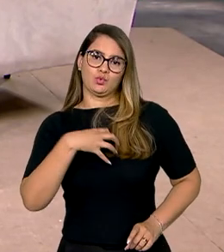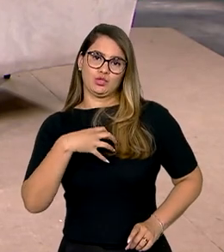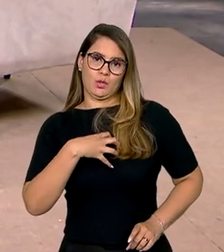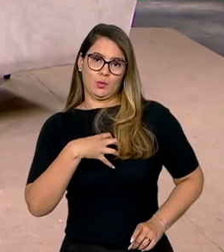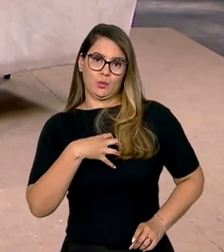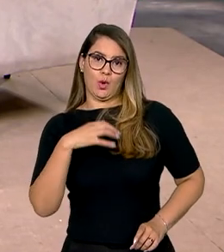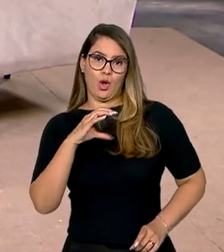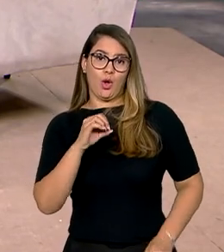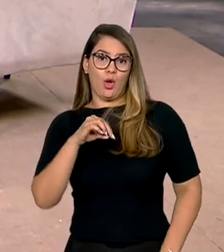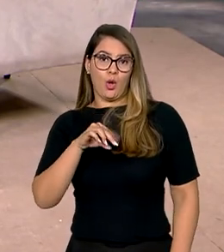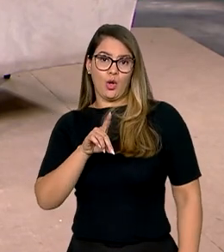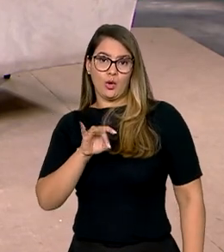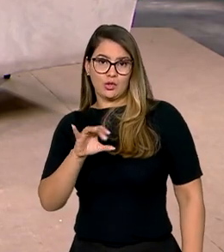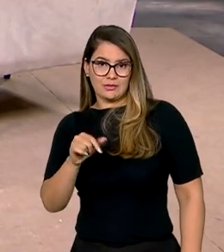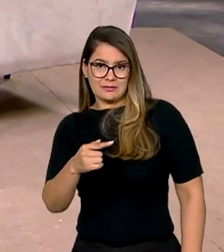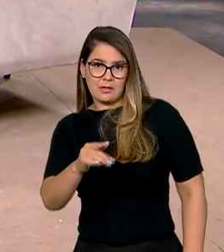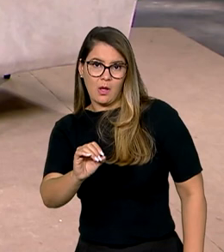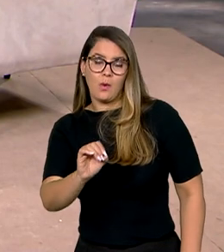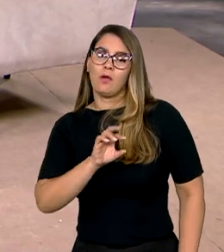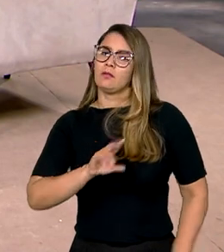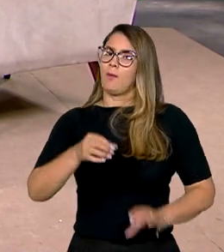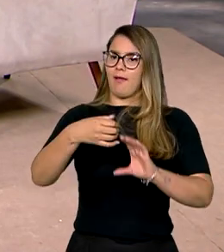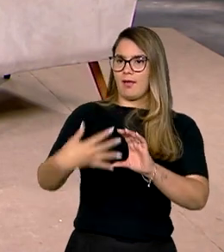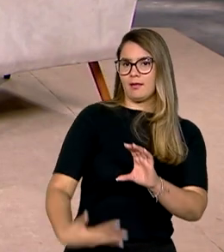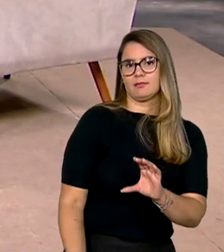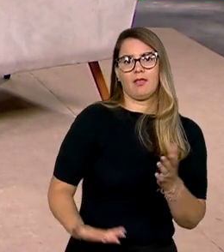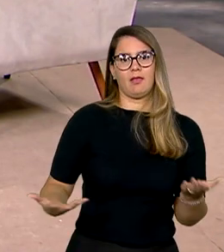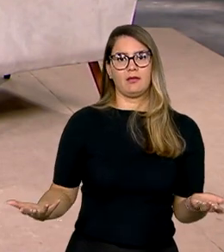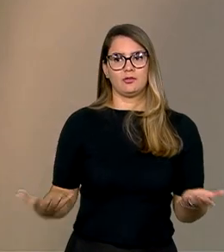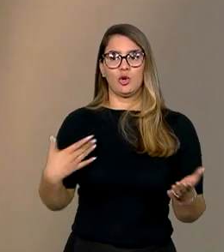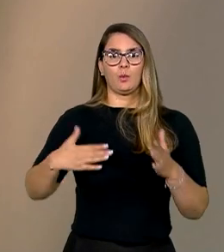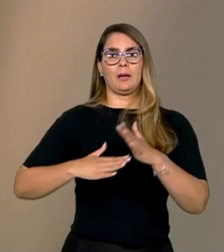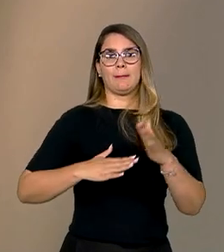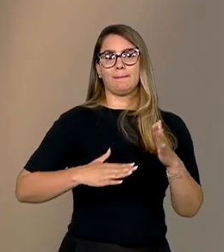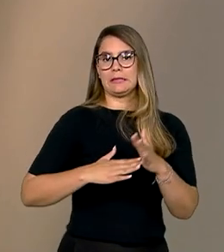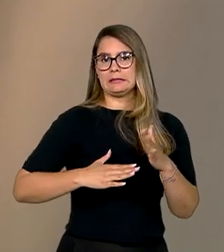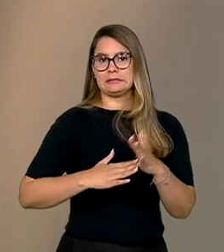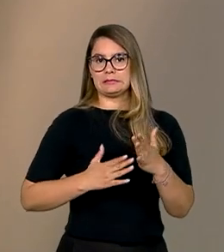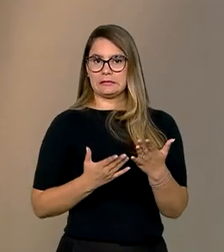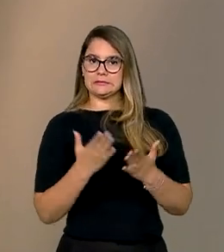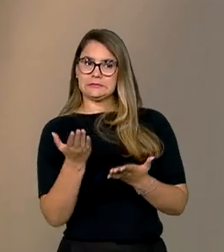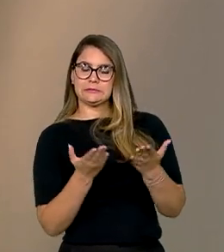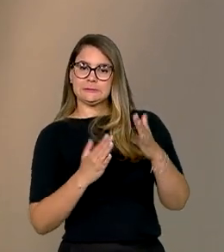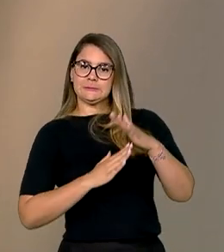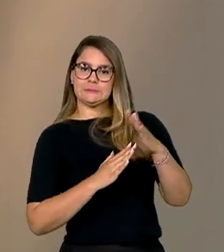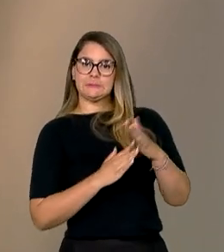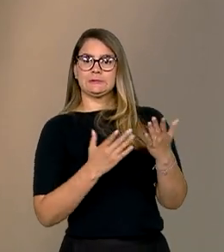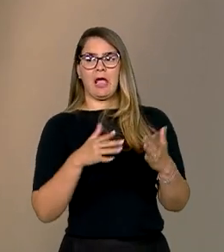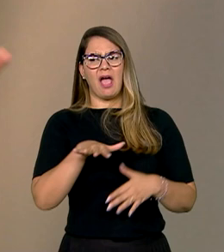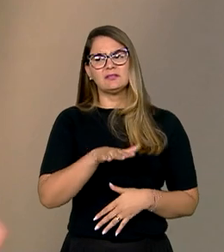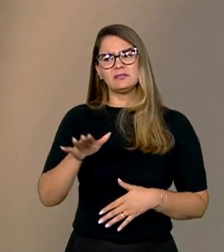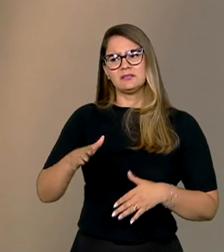É uma característica, não limita a pessoa àquele impedimento que ela pode ter de ordem